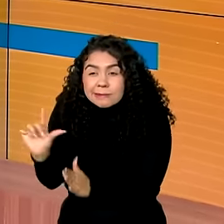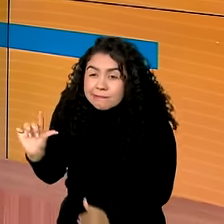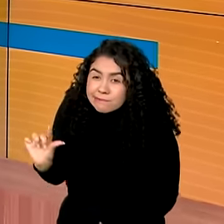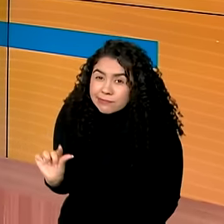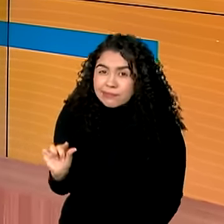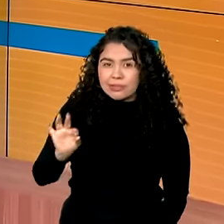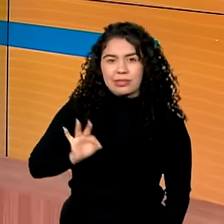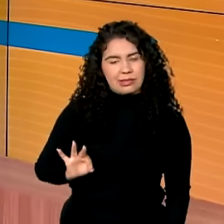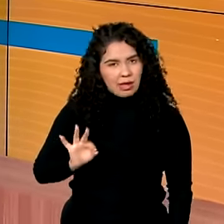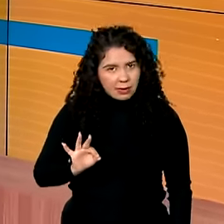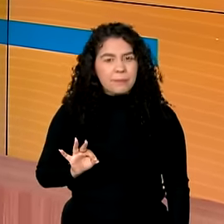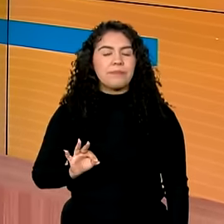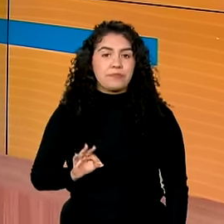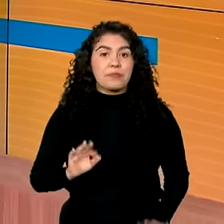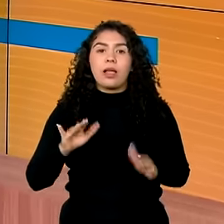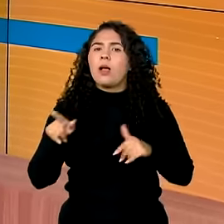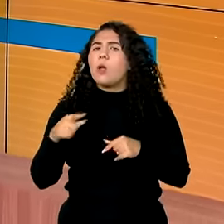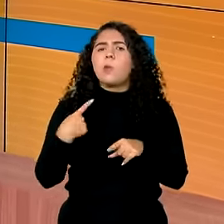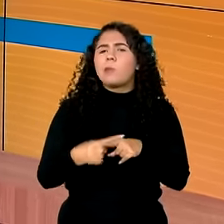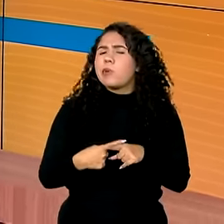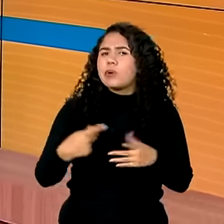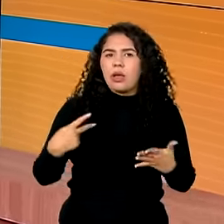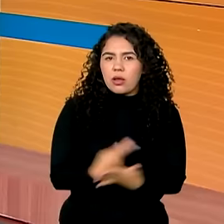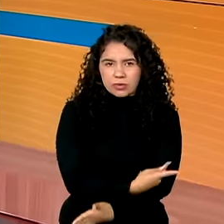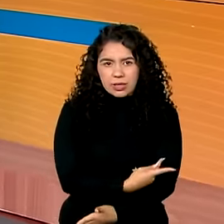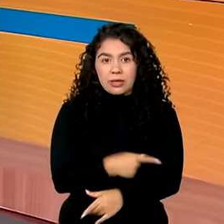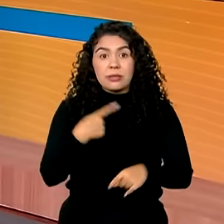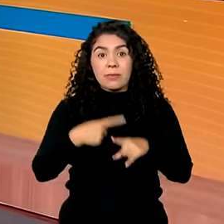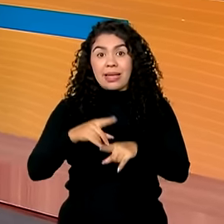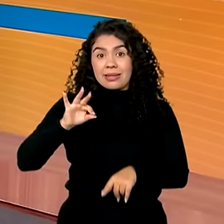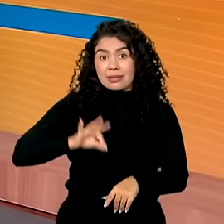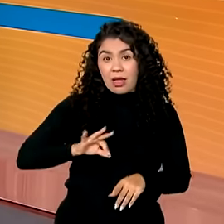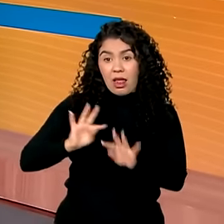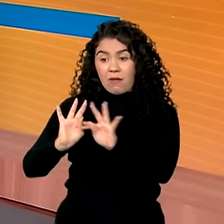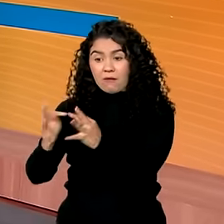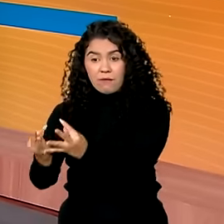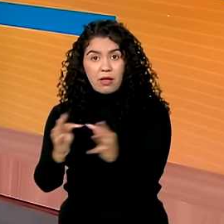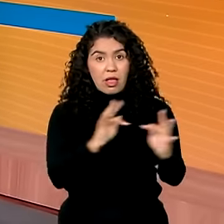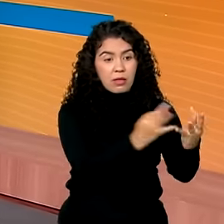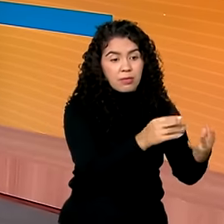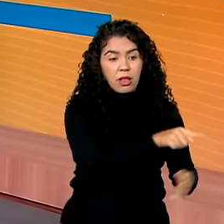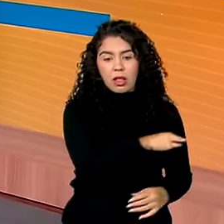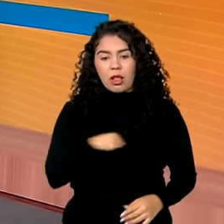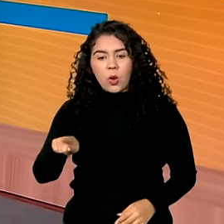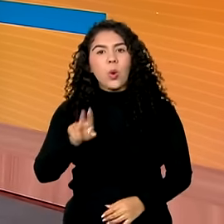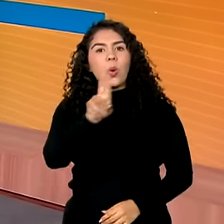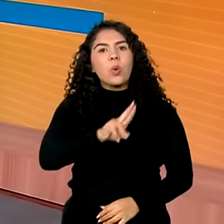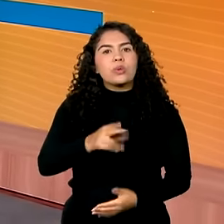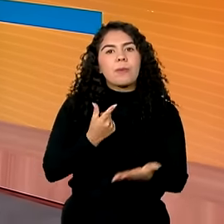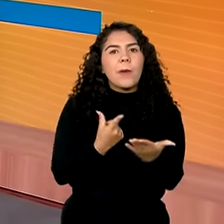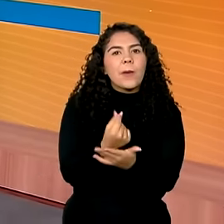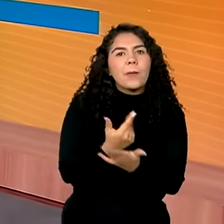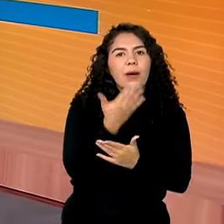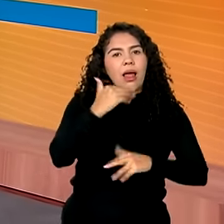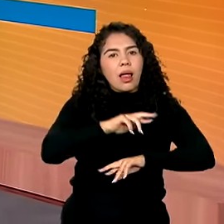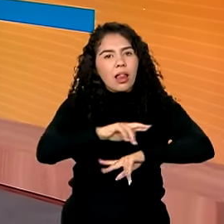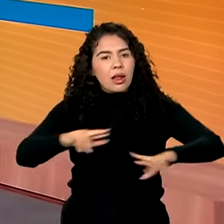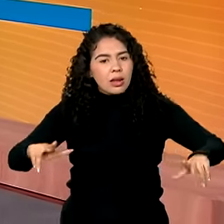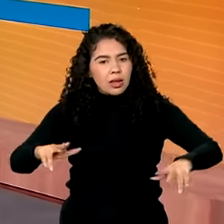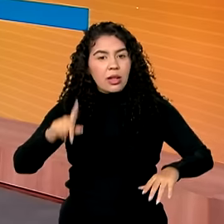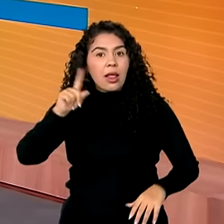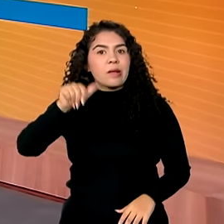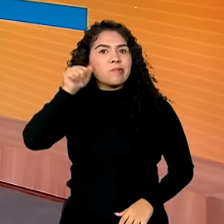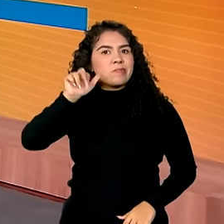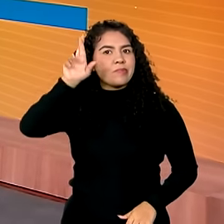baixa. Isso acontece porque a renda dessas famílias é usada em grande parte para alimentação. Quem explica é a